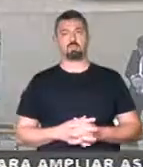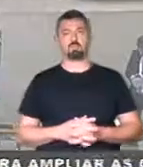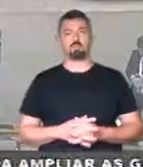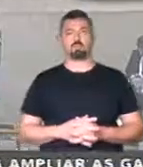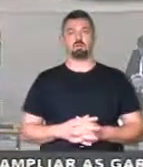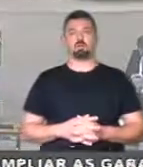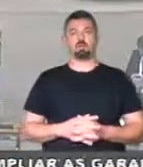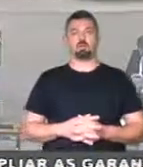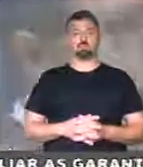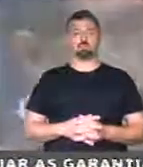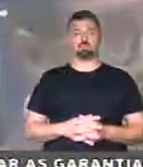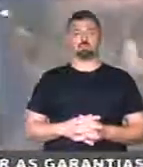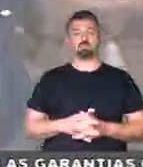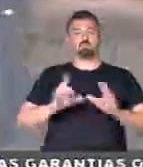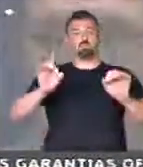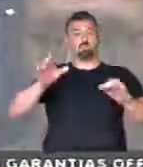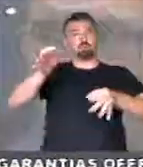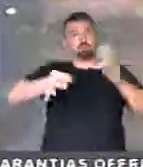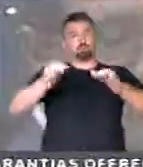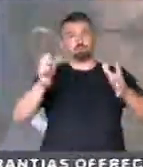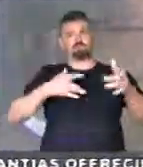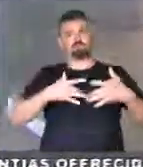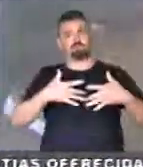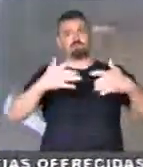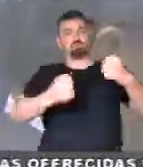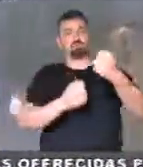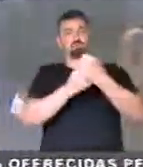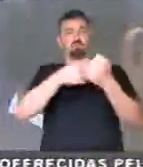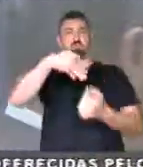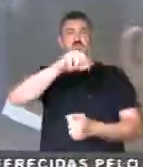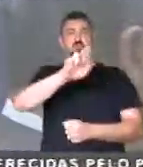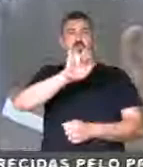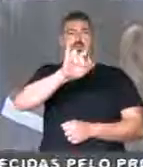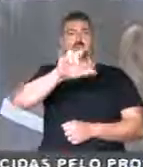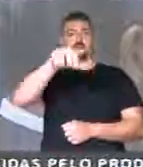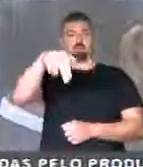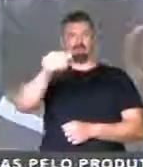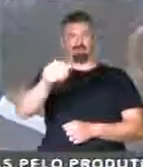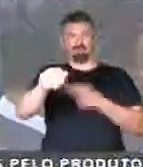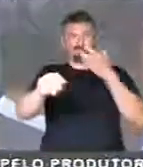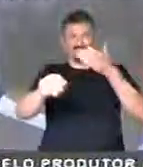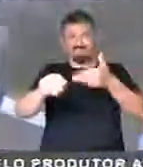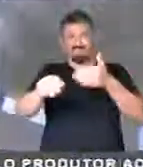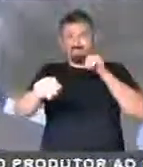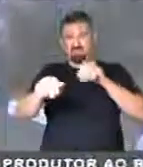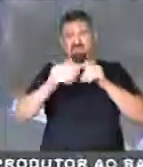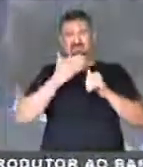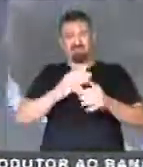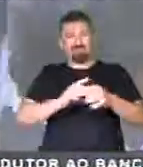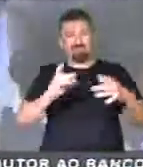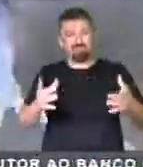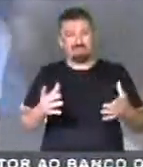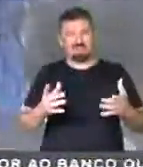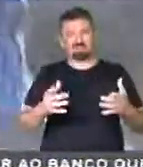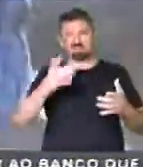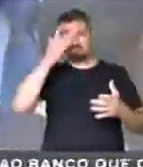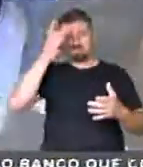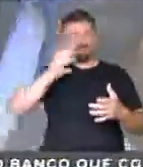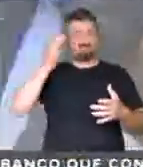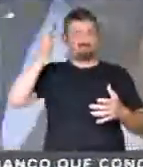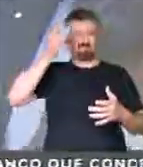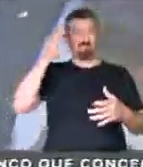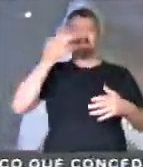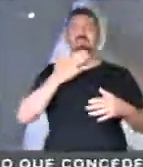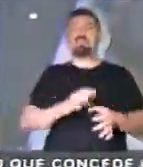Eu queria fazer aqui justiça, me solidarizando a Marilena. Vincular a Marilena, uma democrata, uma filósofa